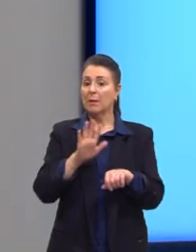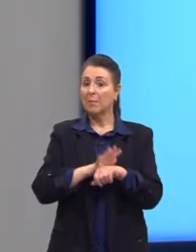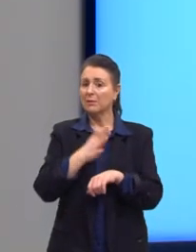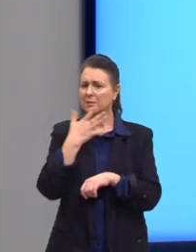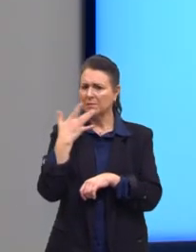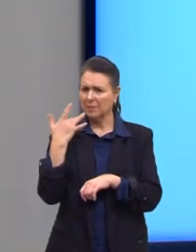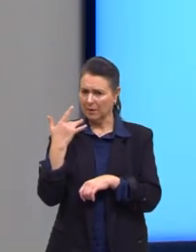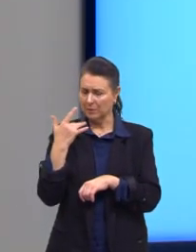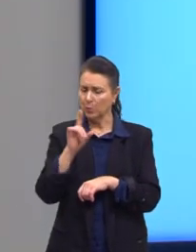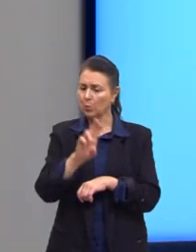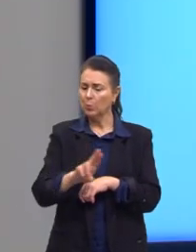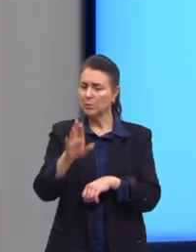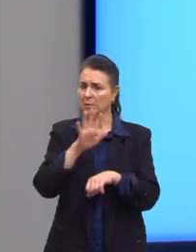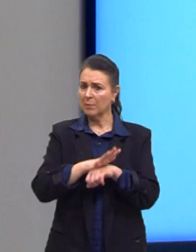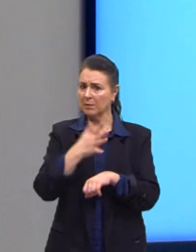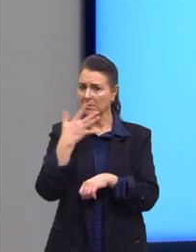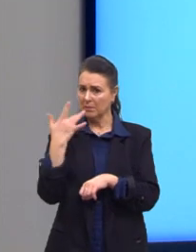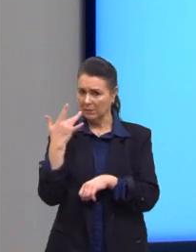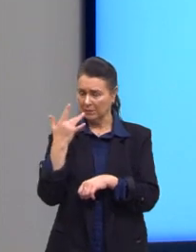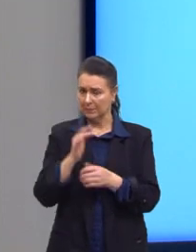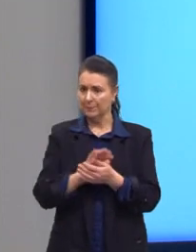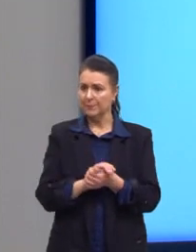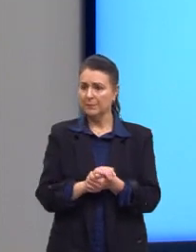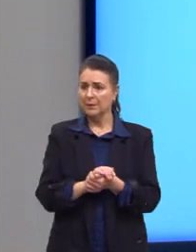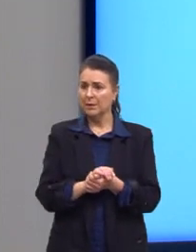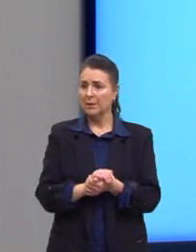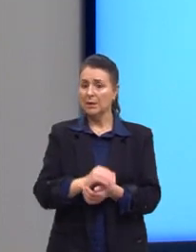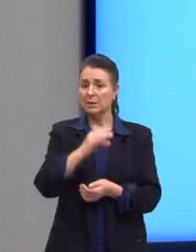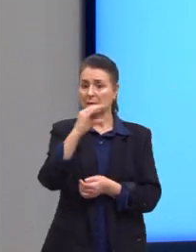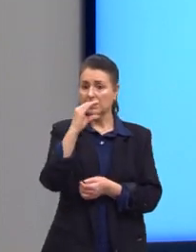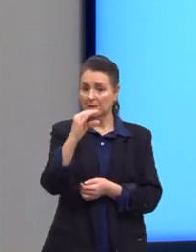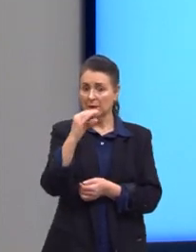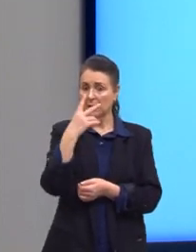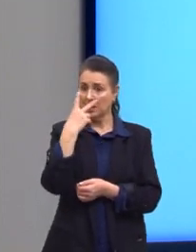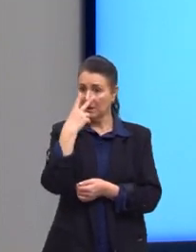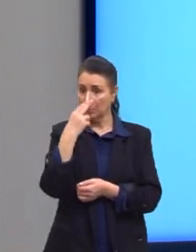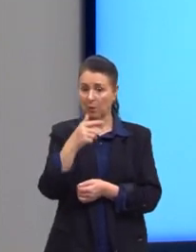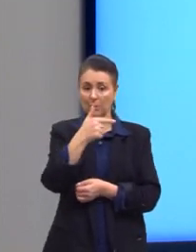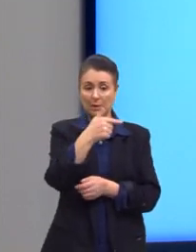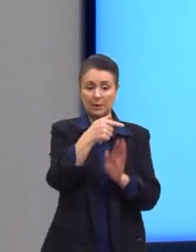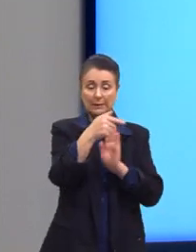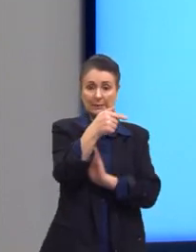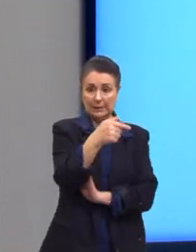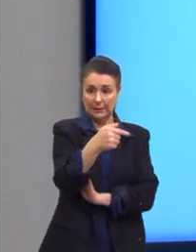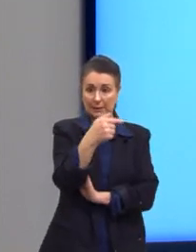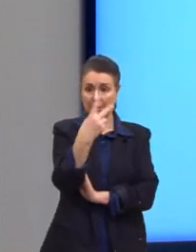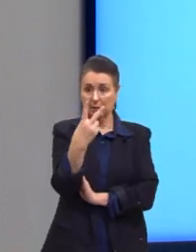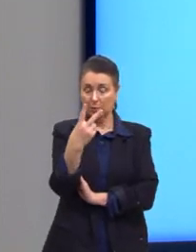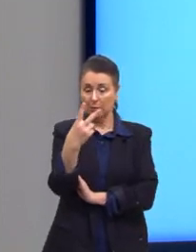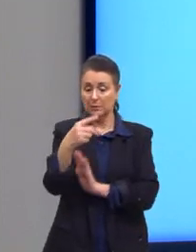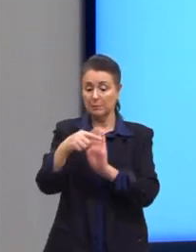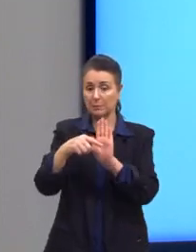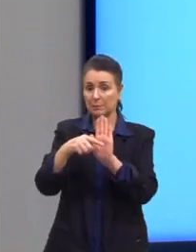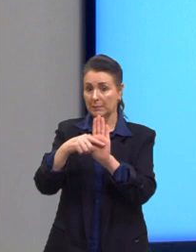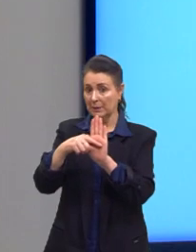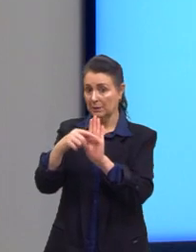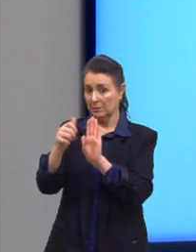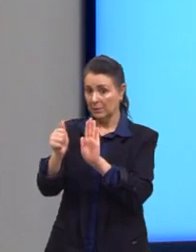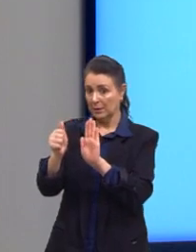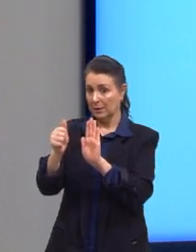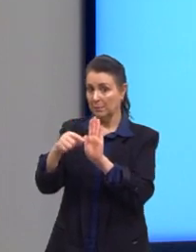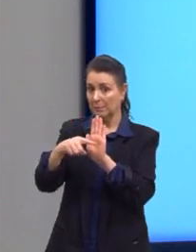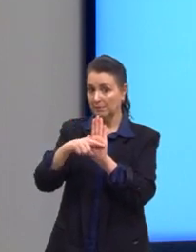fácil, né? Que for mais fácil de trabalhar. C é igual a 72 menos A menos B.